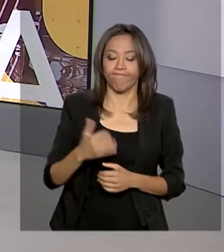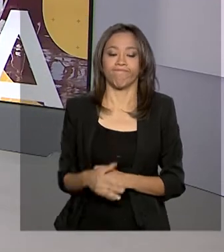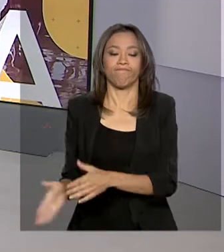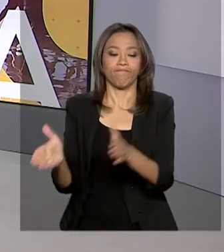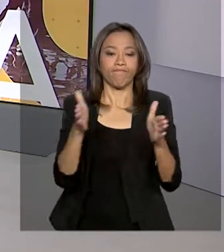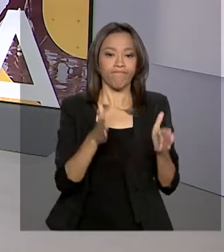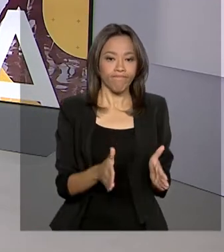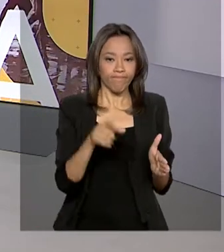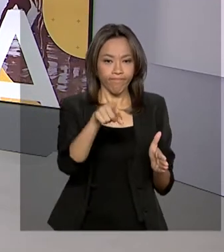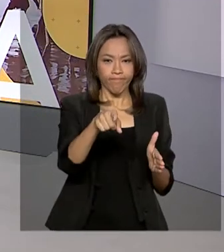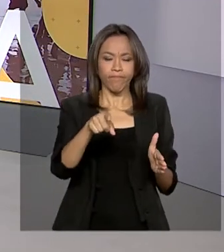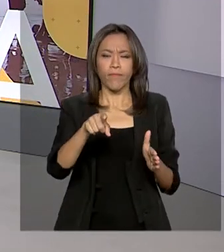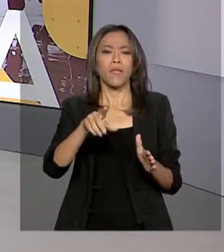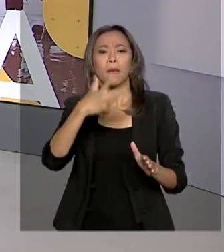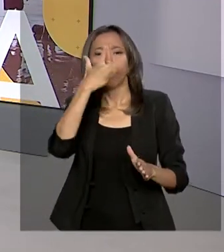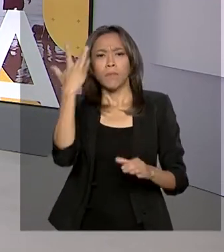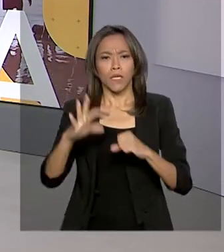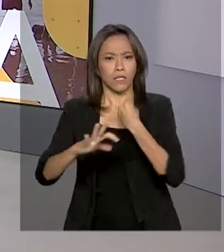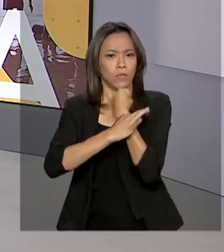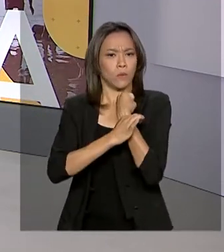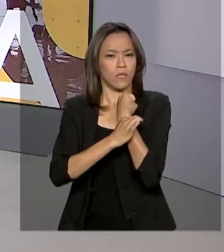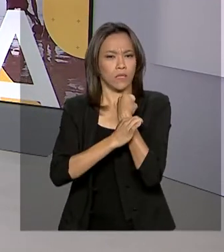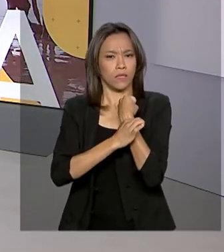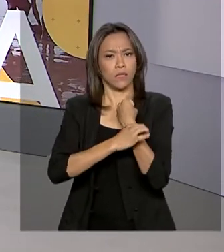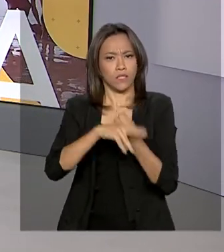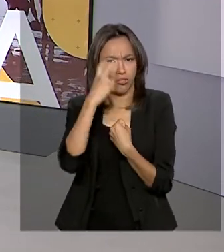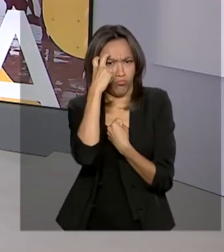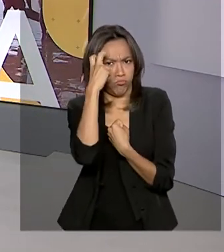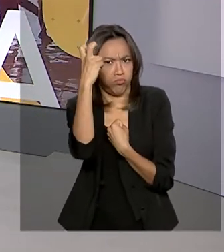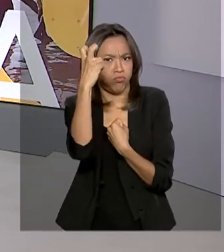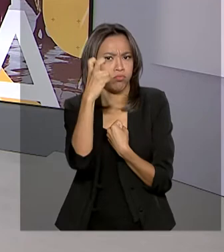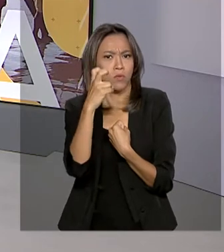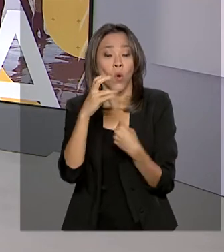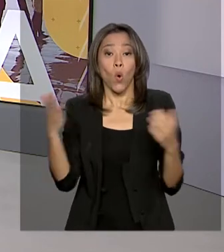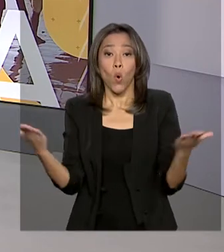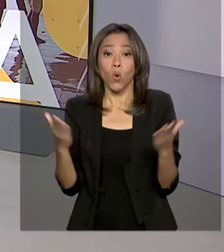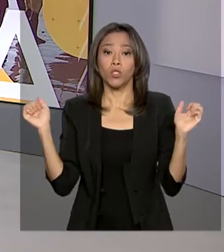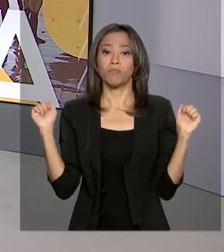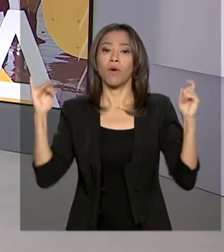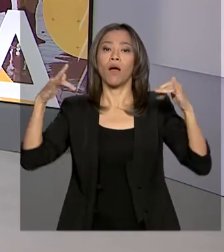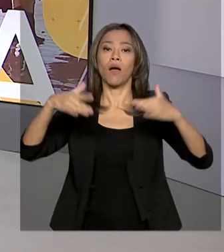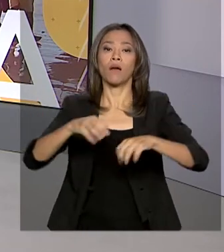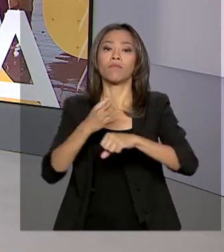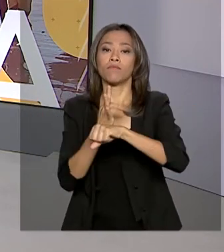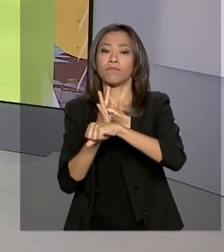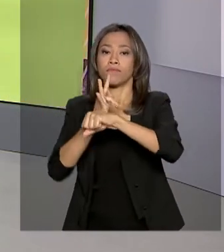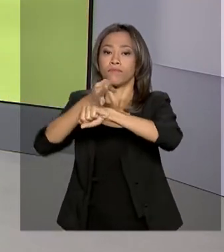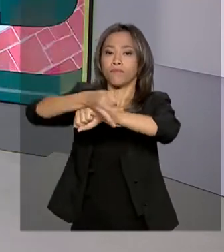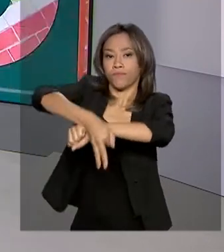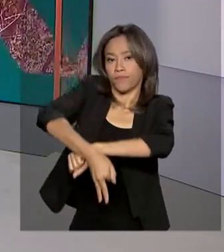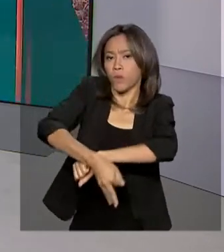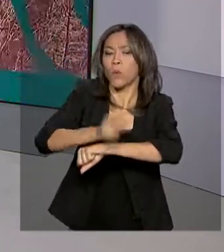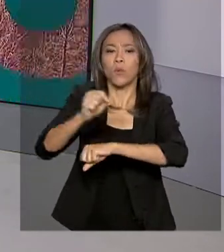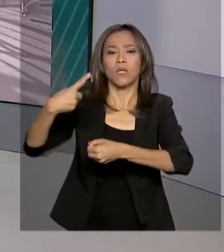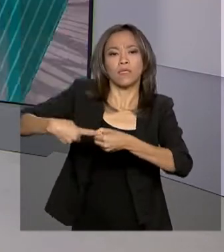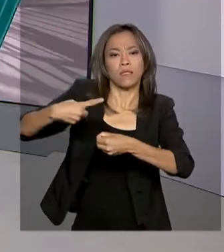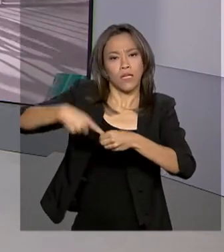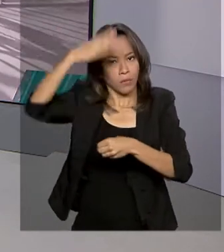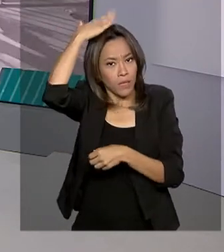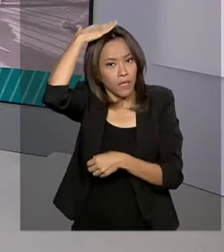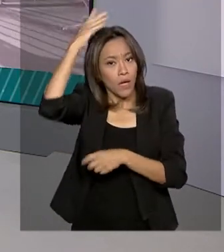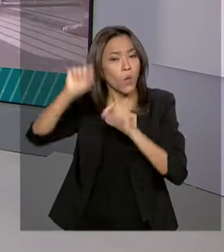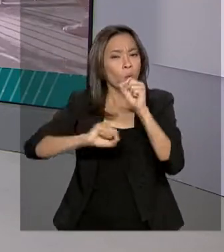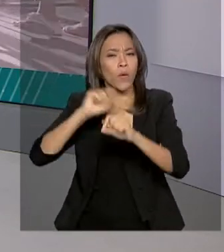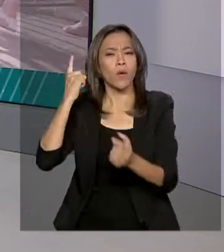Agentes de segurança e inteligência de todo o país participam hoje em Foz do Iguaçu, no Paraná, de um encontro para discutir